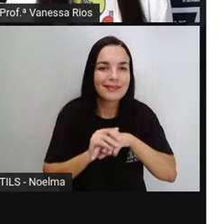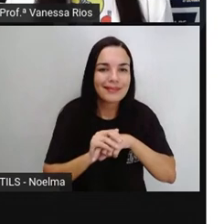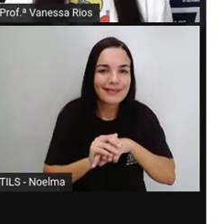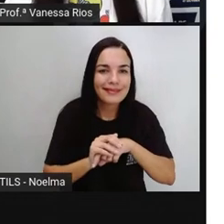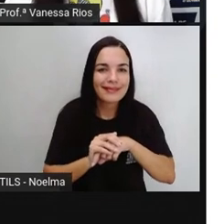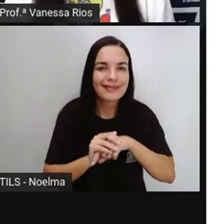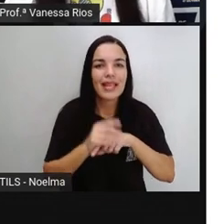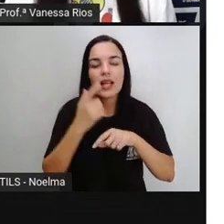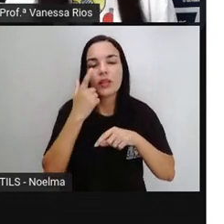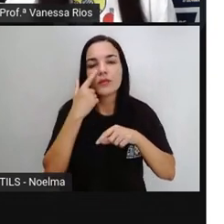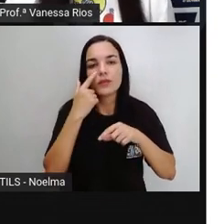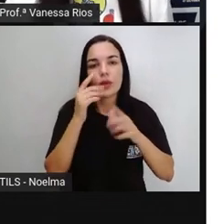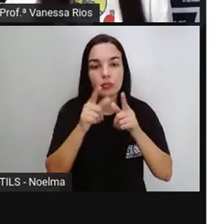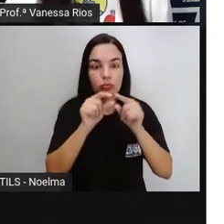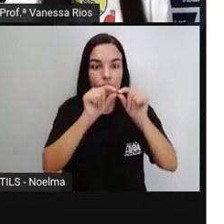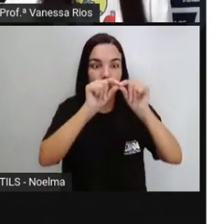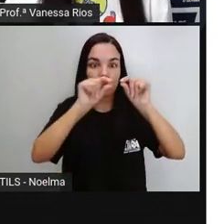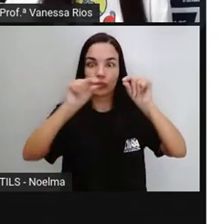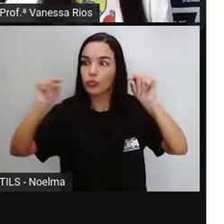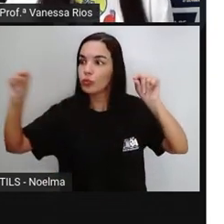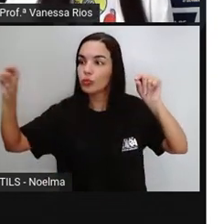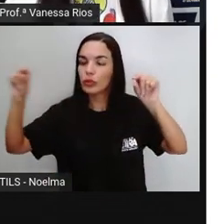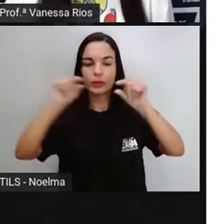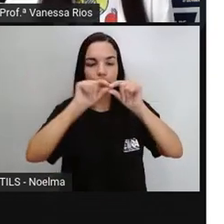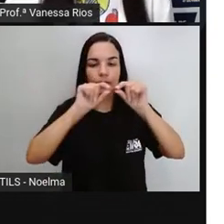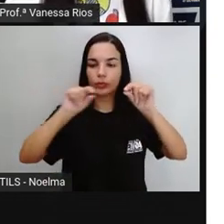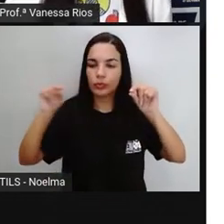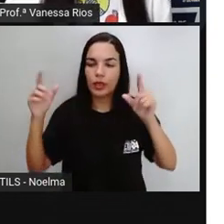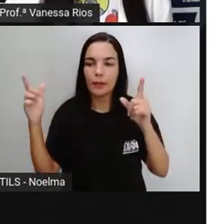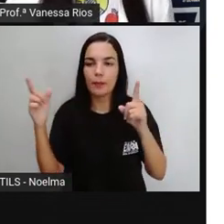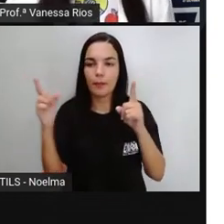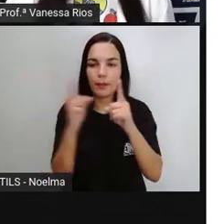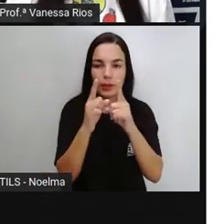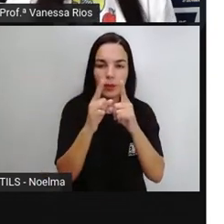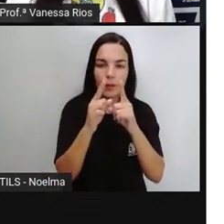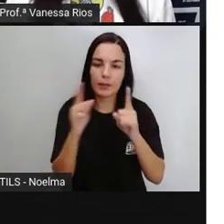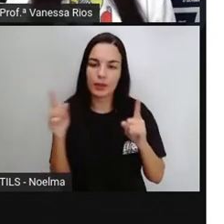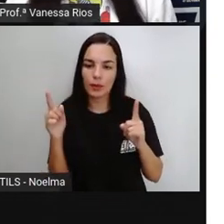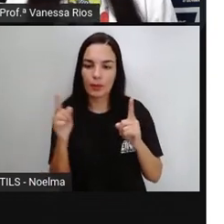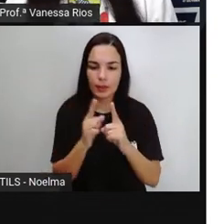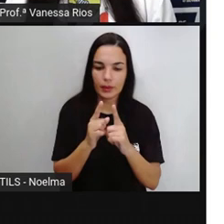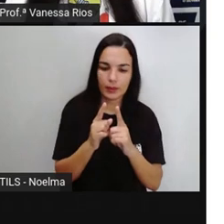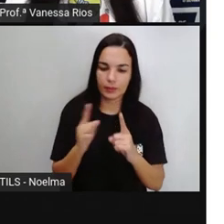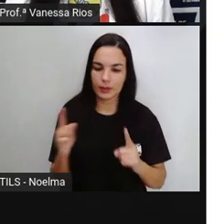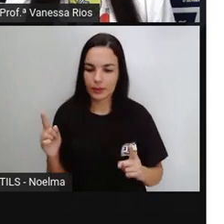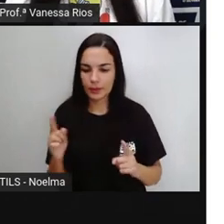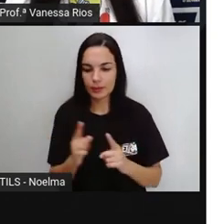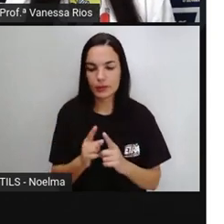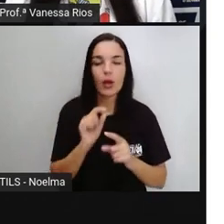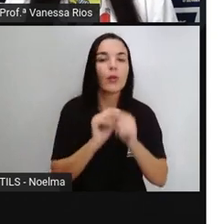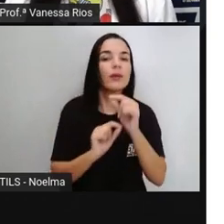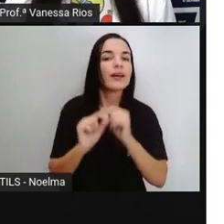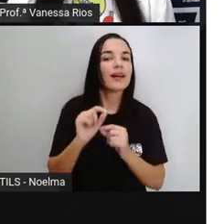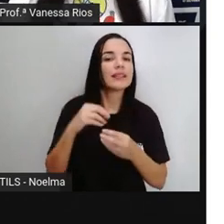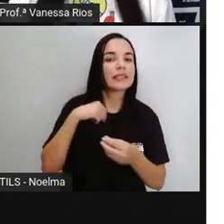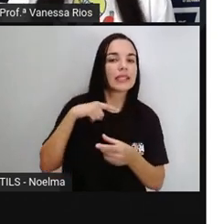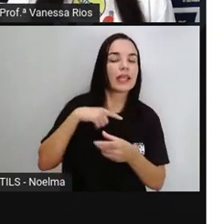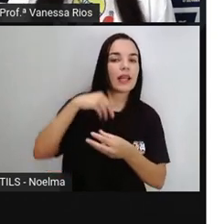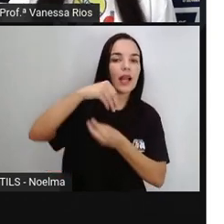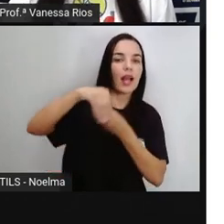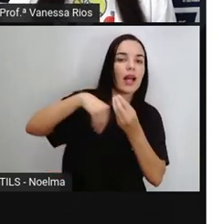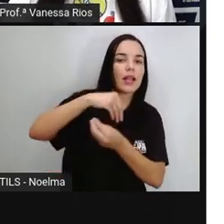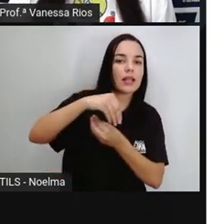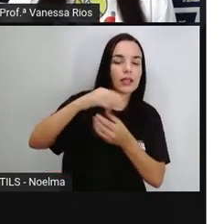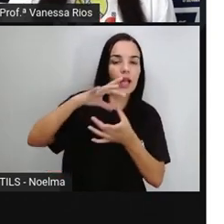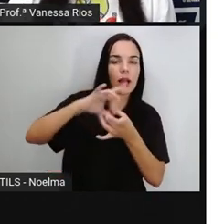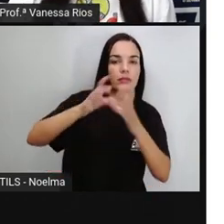quando a gente observa os tamanhos diferentes, esses tamanhos diferentes estão relacionados aos valores que cada